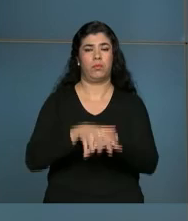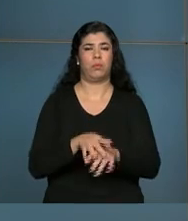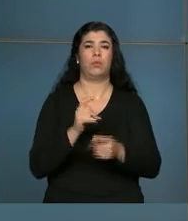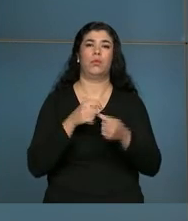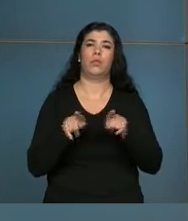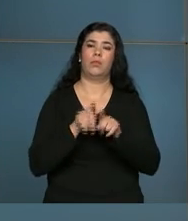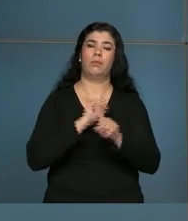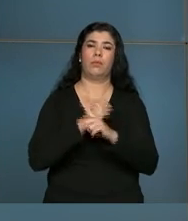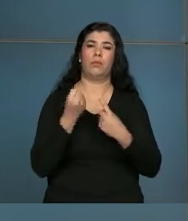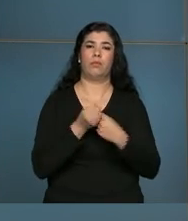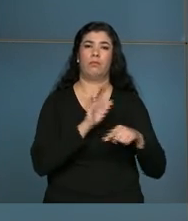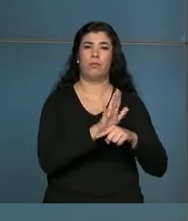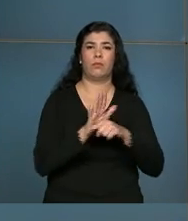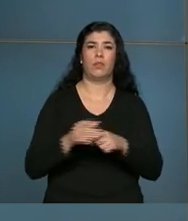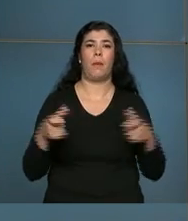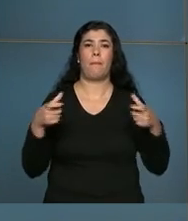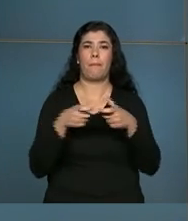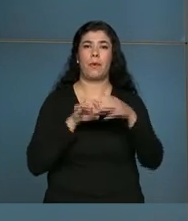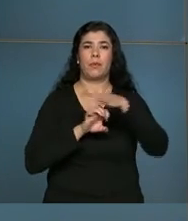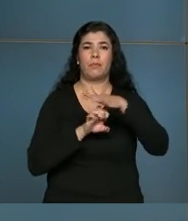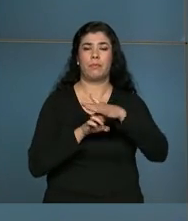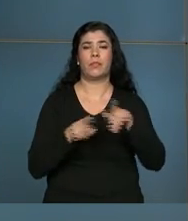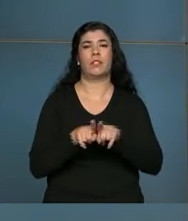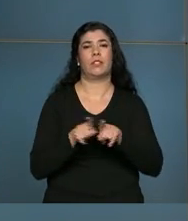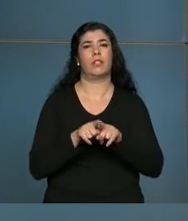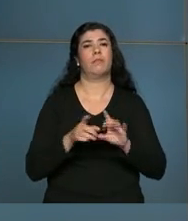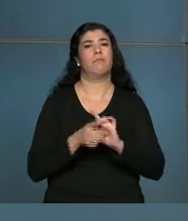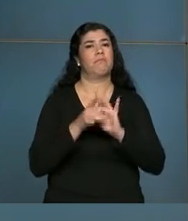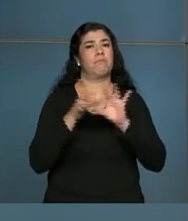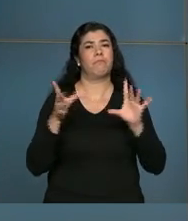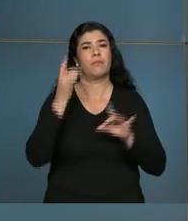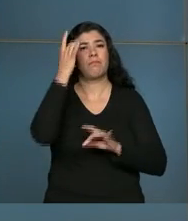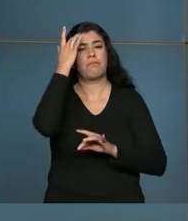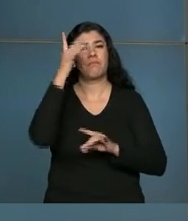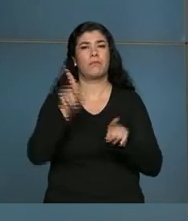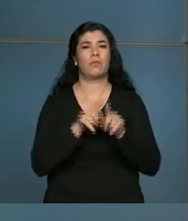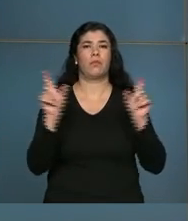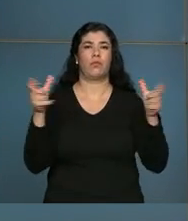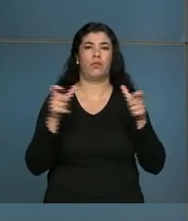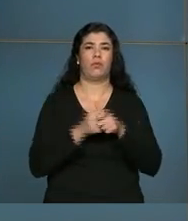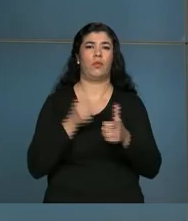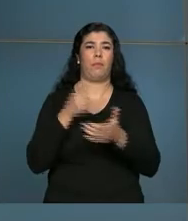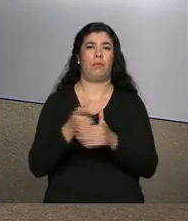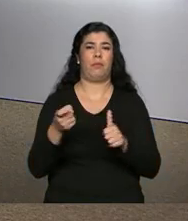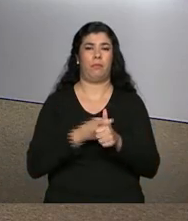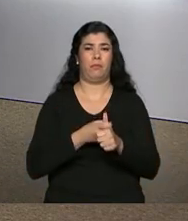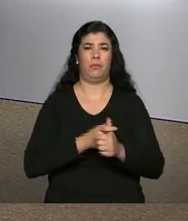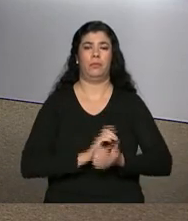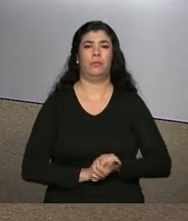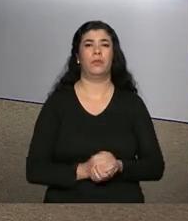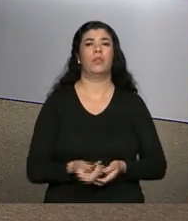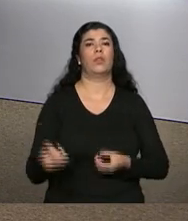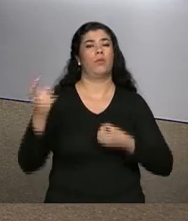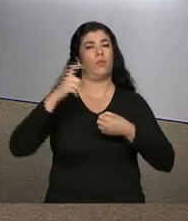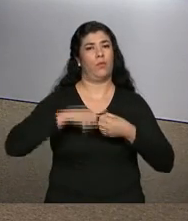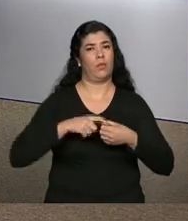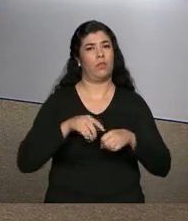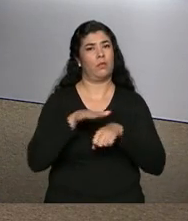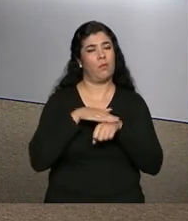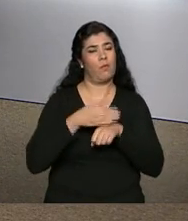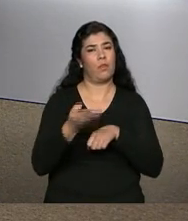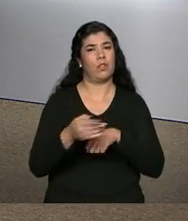atende a pequenos empreendedores de forma descomplicada e com redução da carga tributária. Vamos voltar a